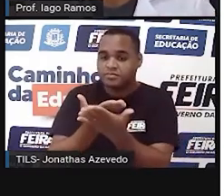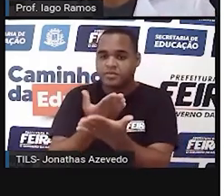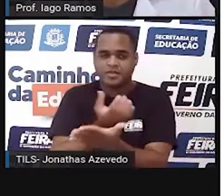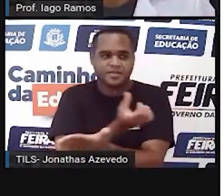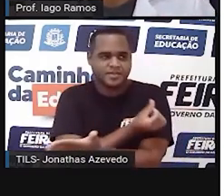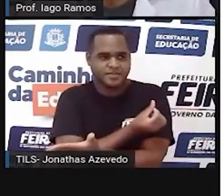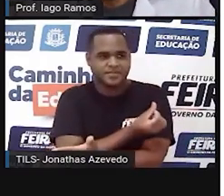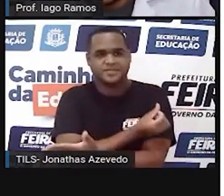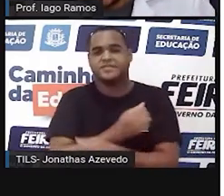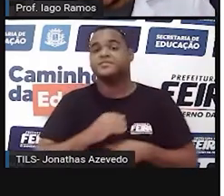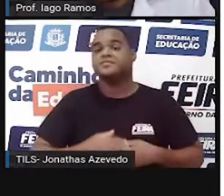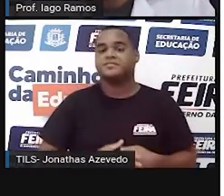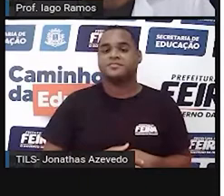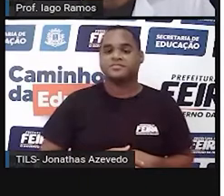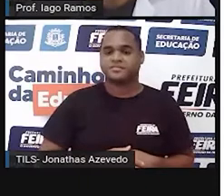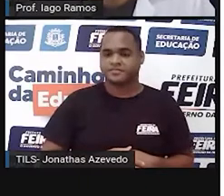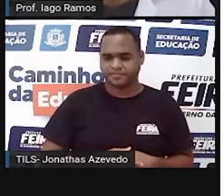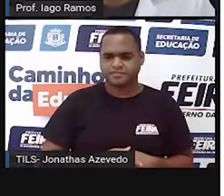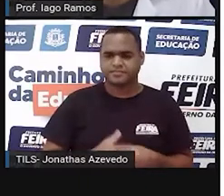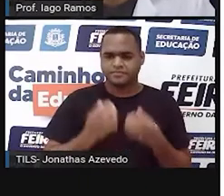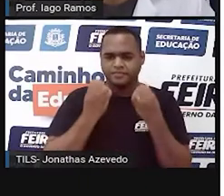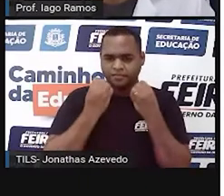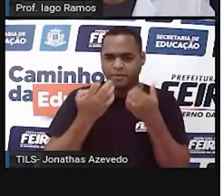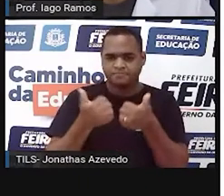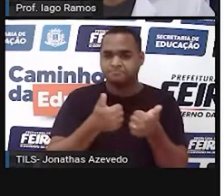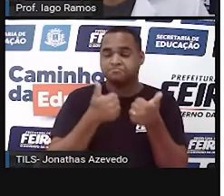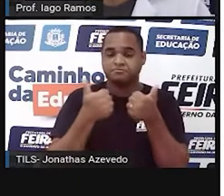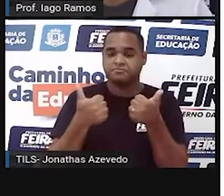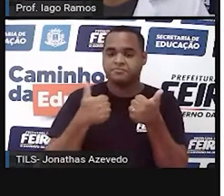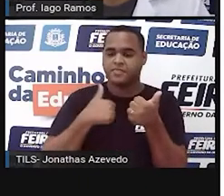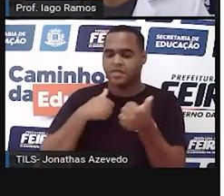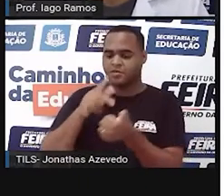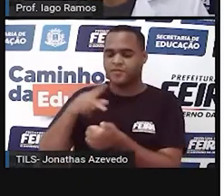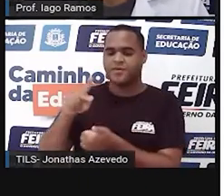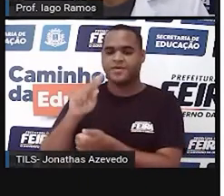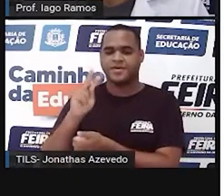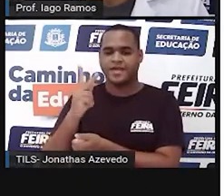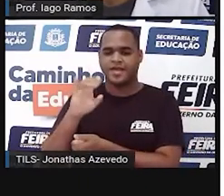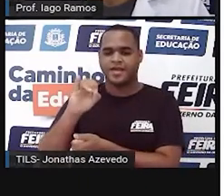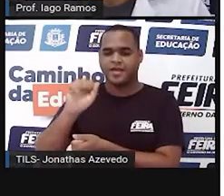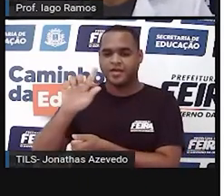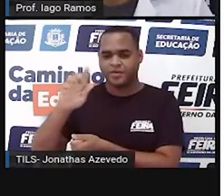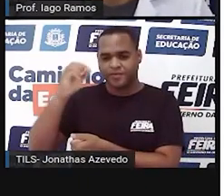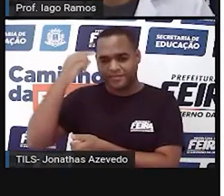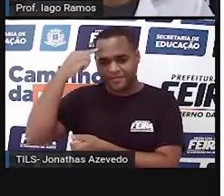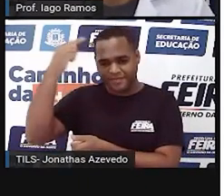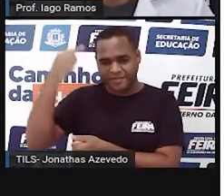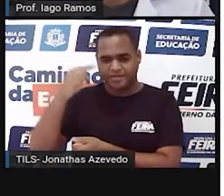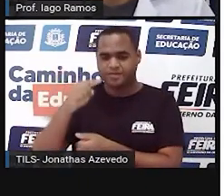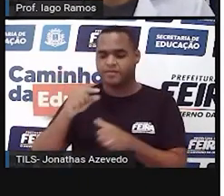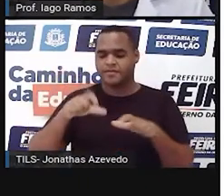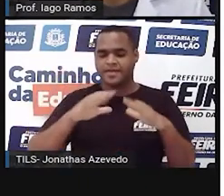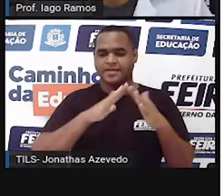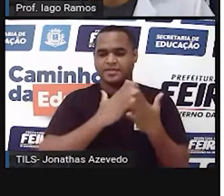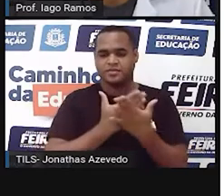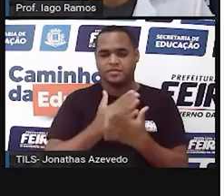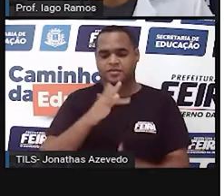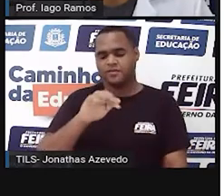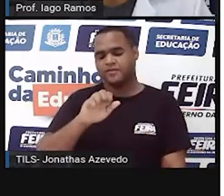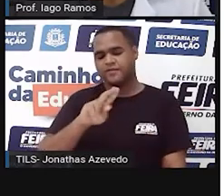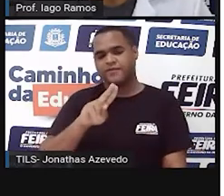sexto ano, tá bom? Bom, eu sou o professor Iago Ramos, venho lá da escola municipal